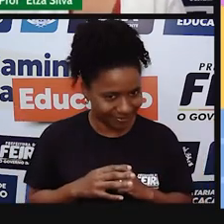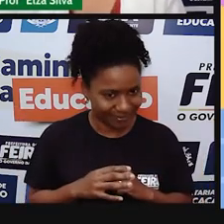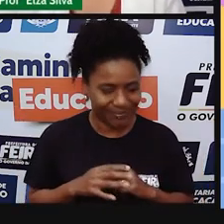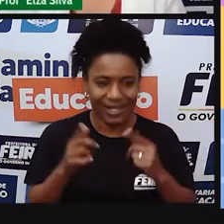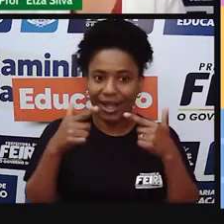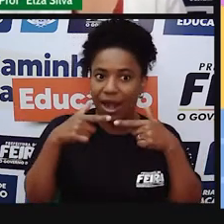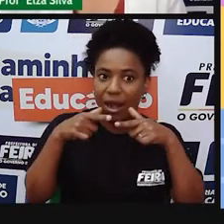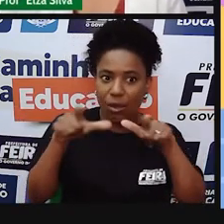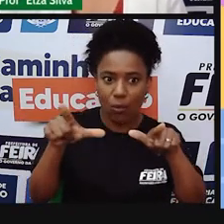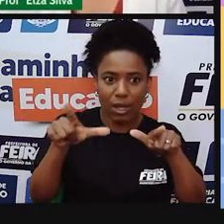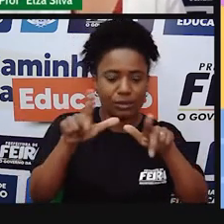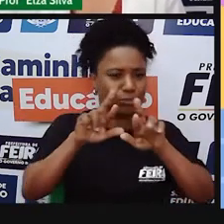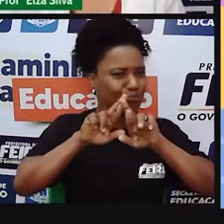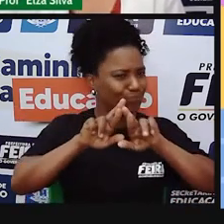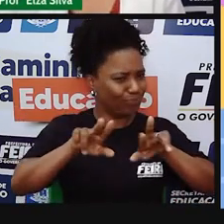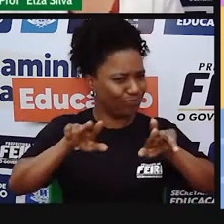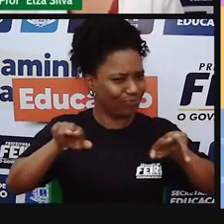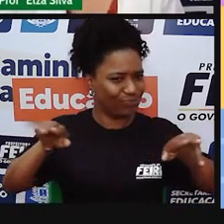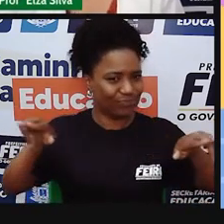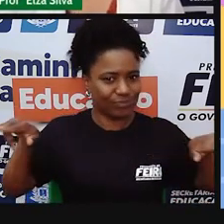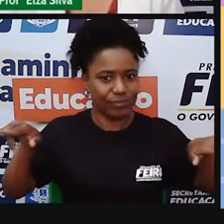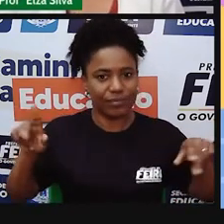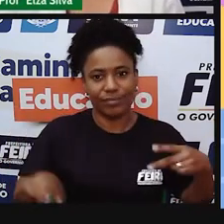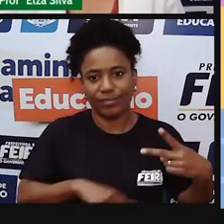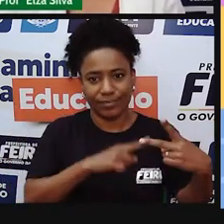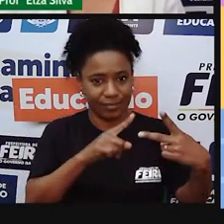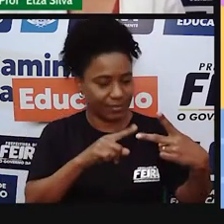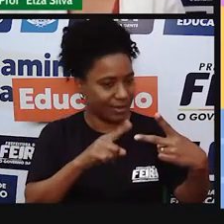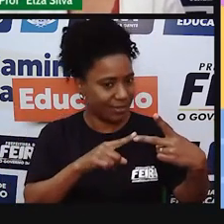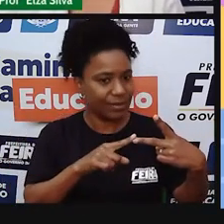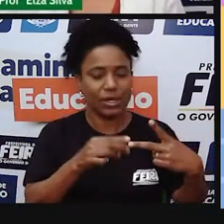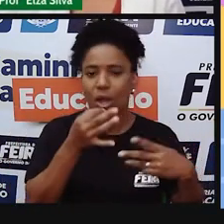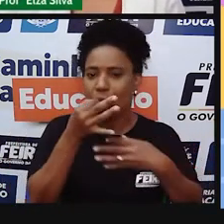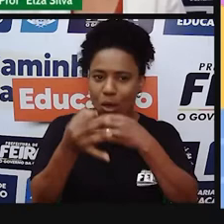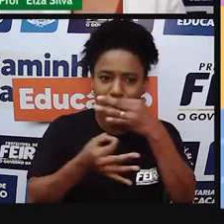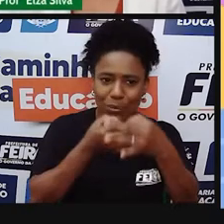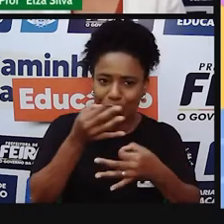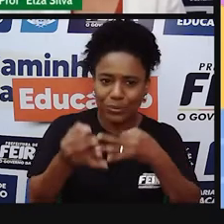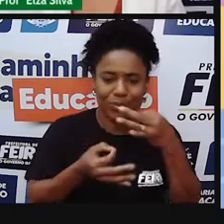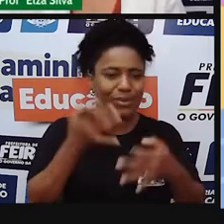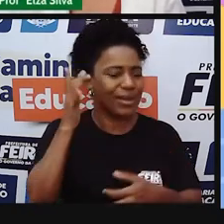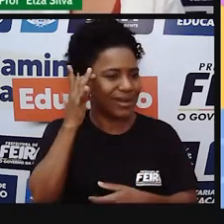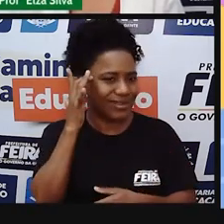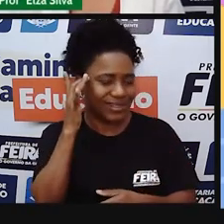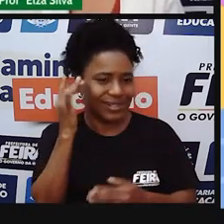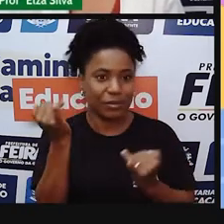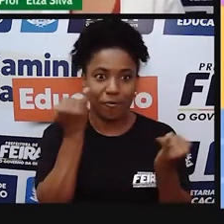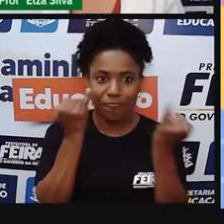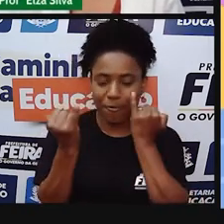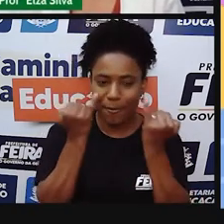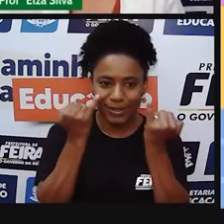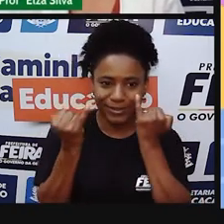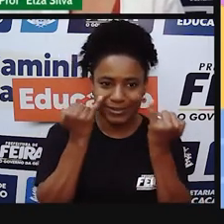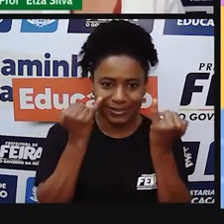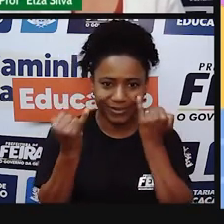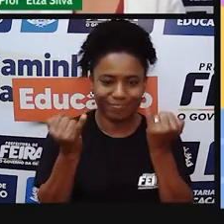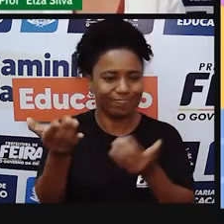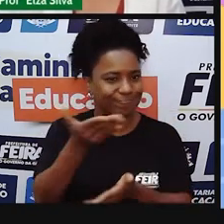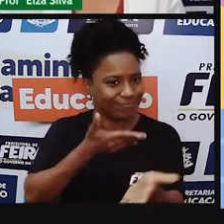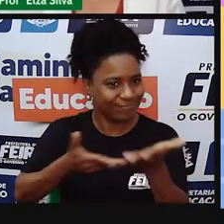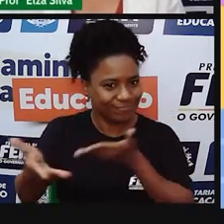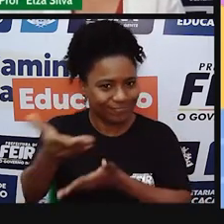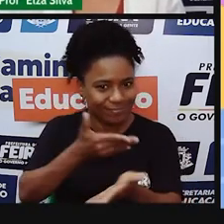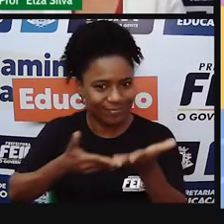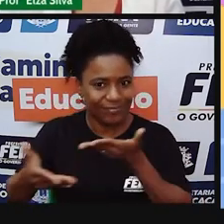E iremos também participar de troca de opiniões e informações sobre textos lidos na